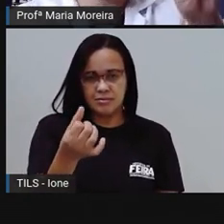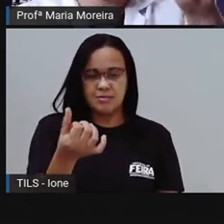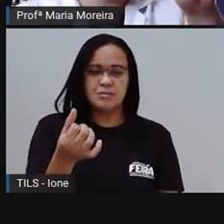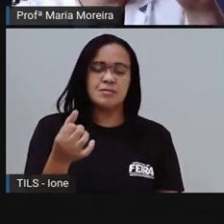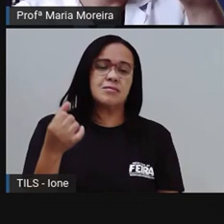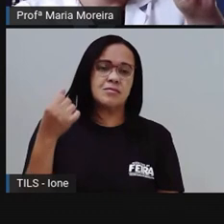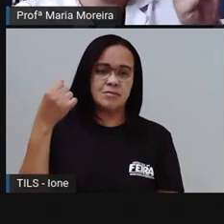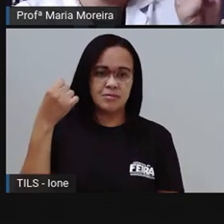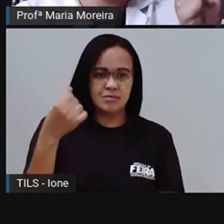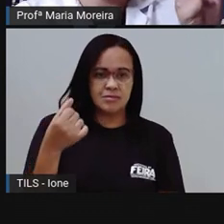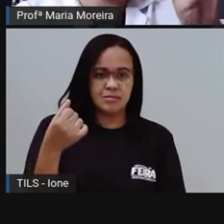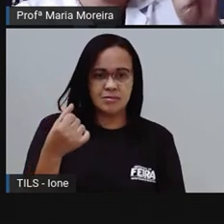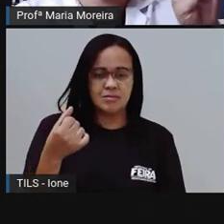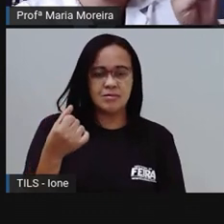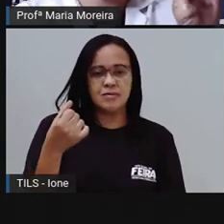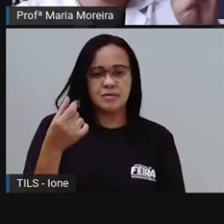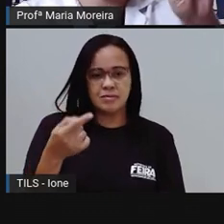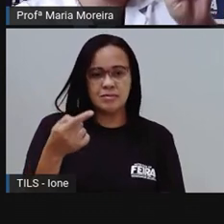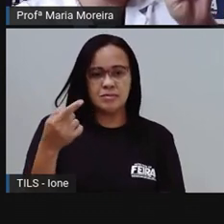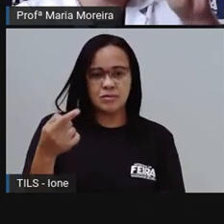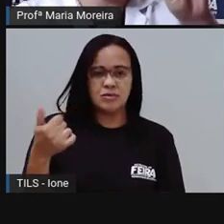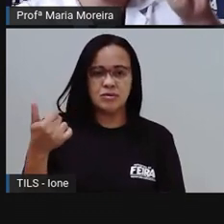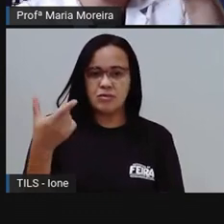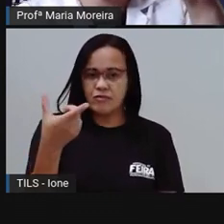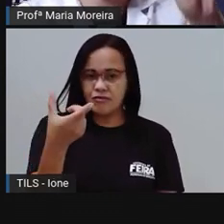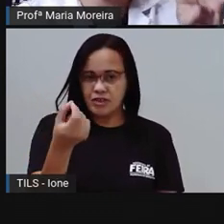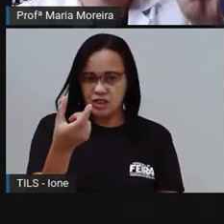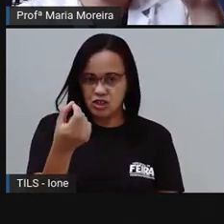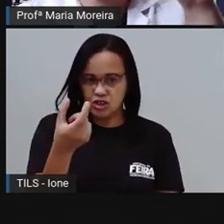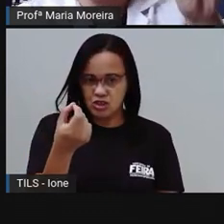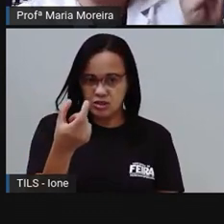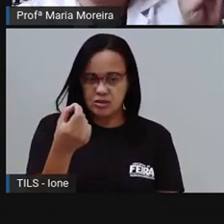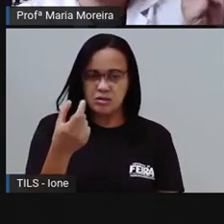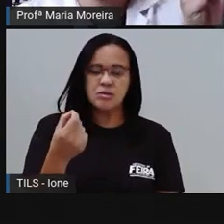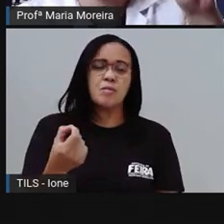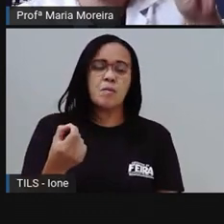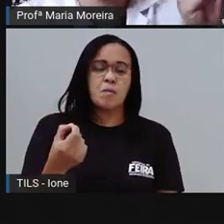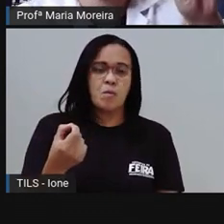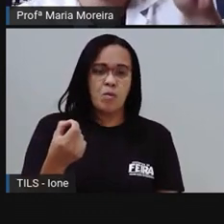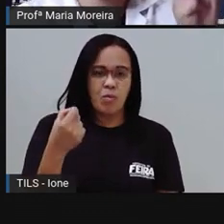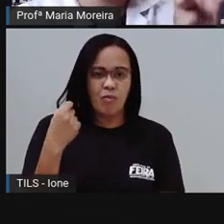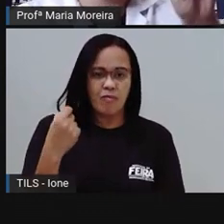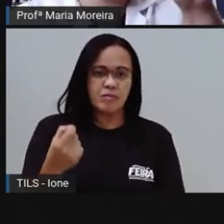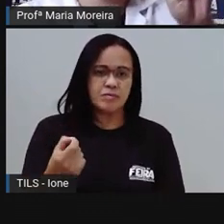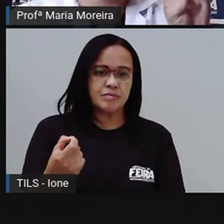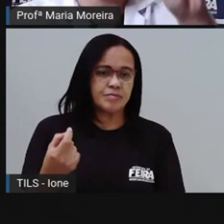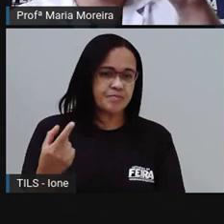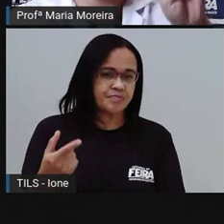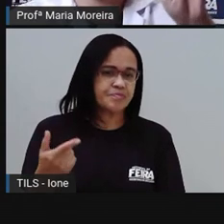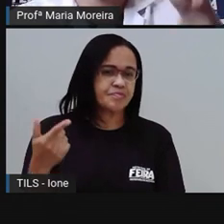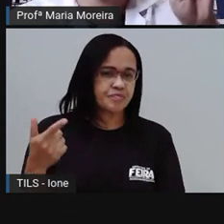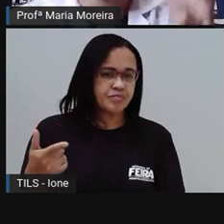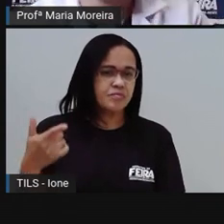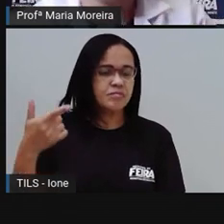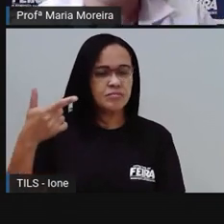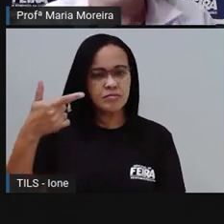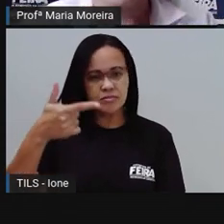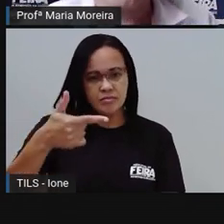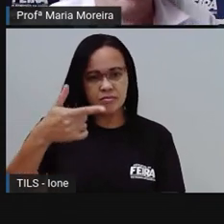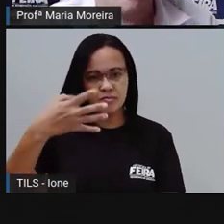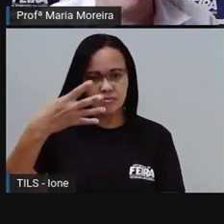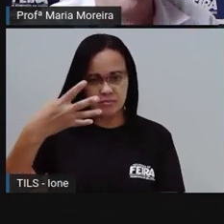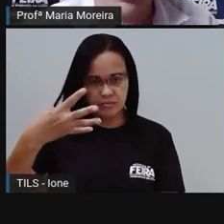mais uma. Dezesseis, dezessete, dezoito, dezenove, vinte. Falta uma. Vinte. Vinte e uma. Vinte e duas. Vinte e três. Vinte